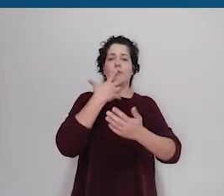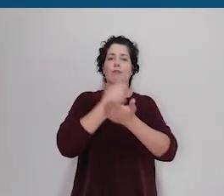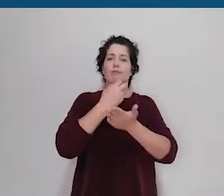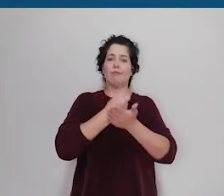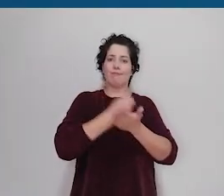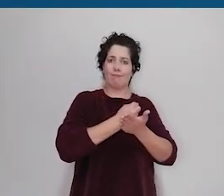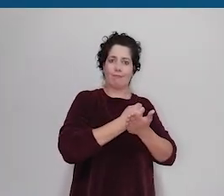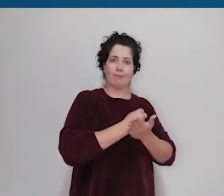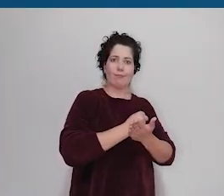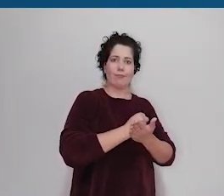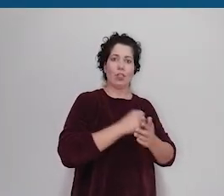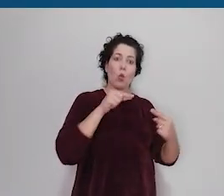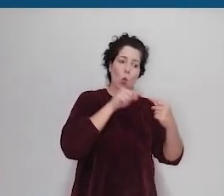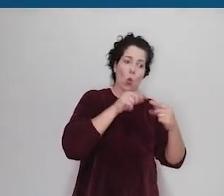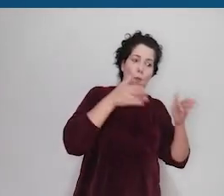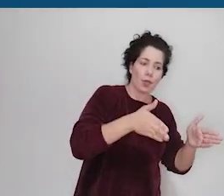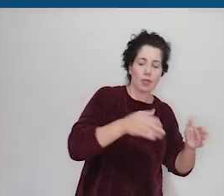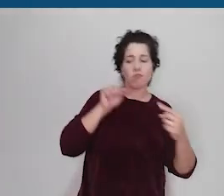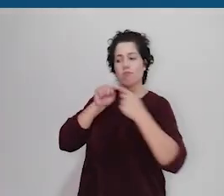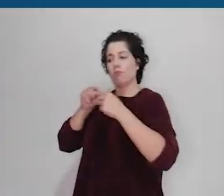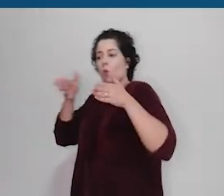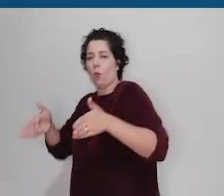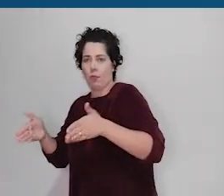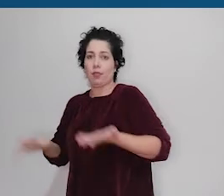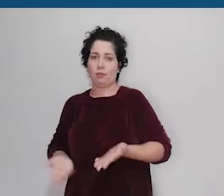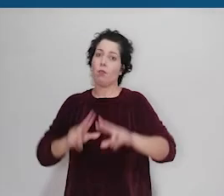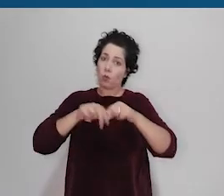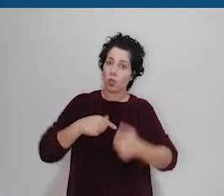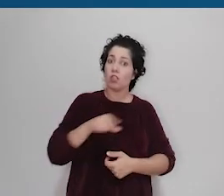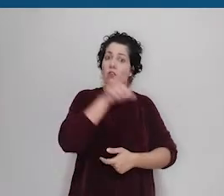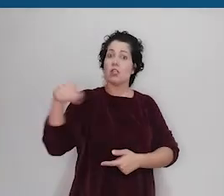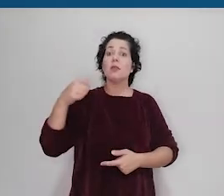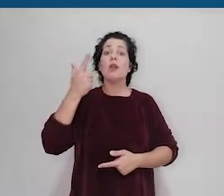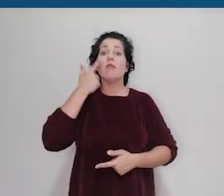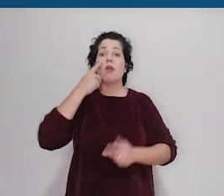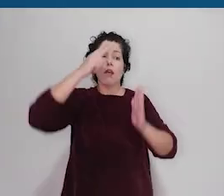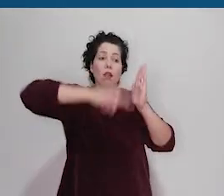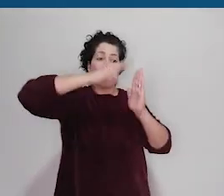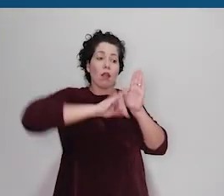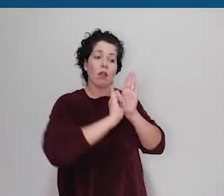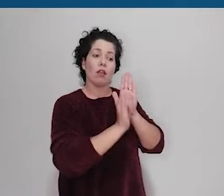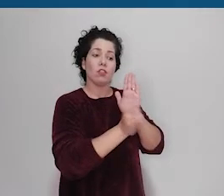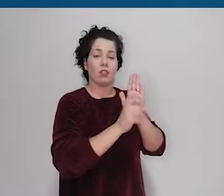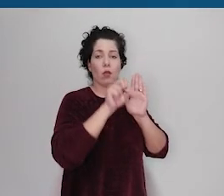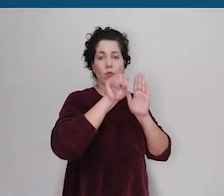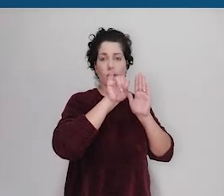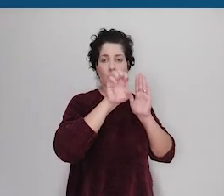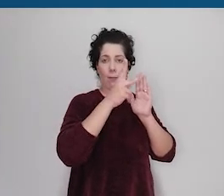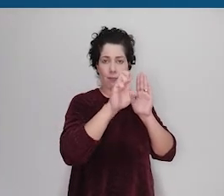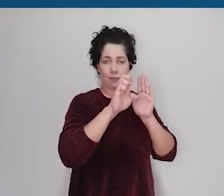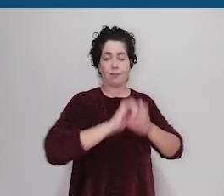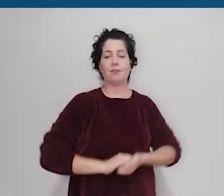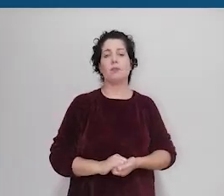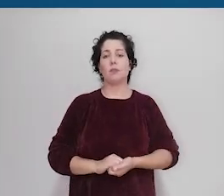especificações de cada evento. Para tanto, verifique o edital da CIEP. Terceiro,